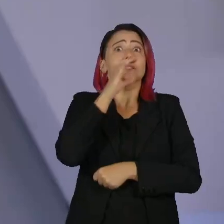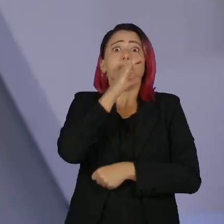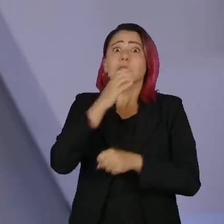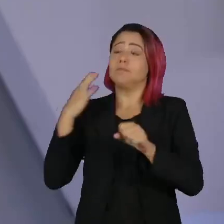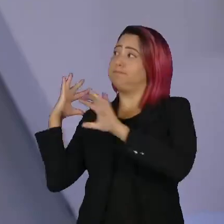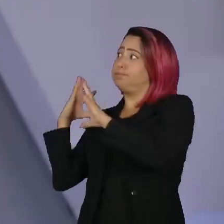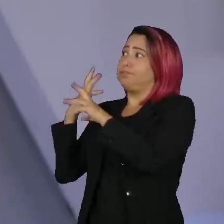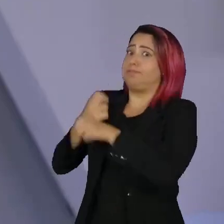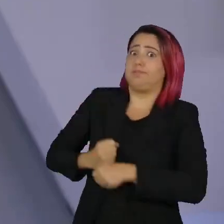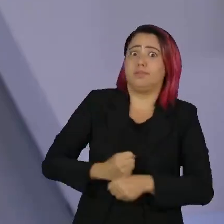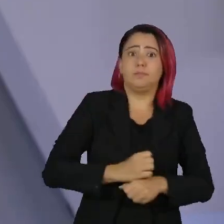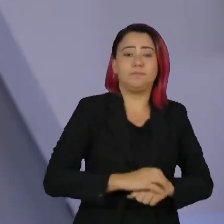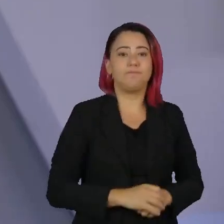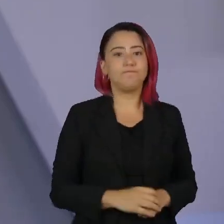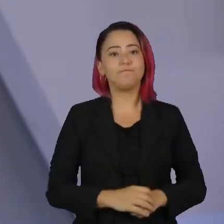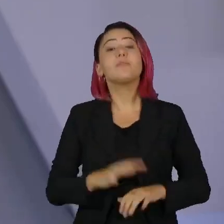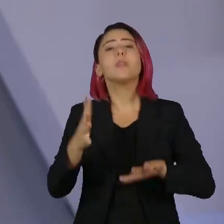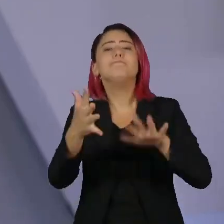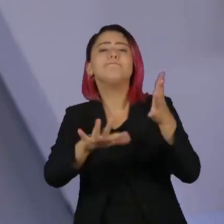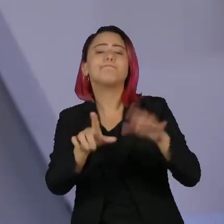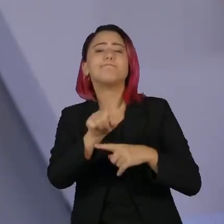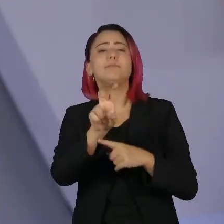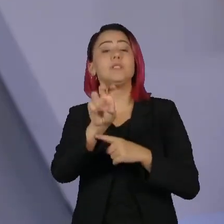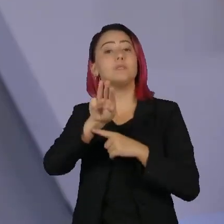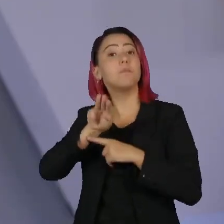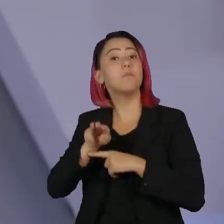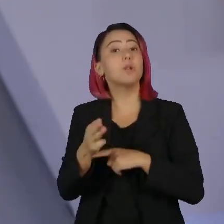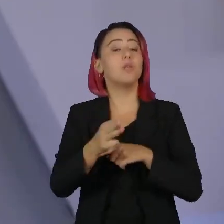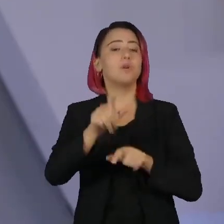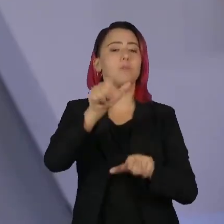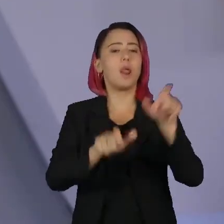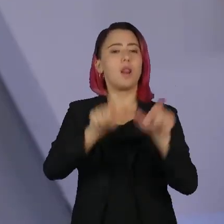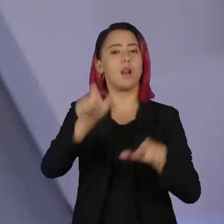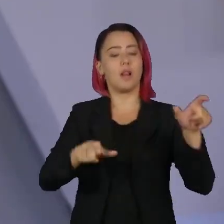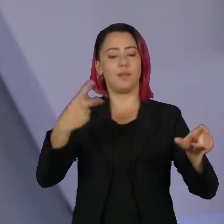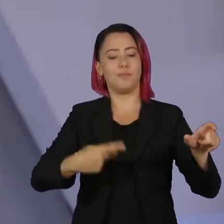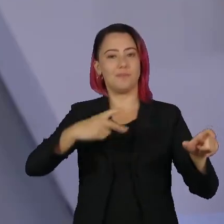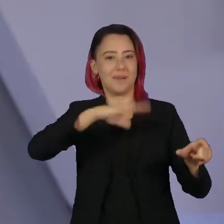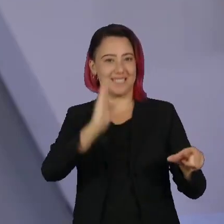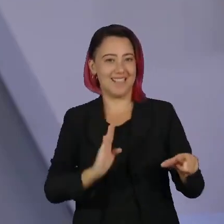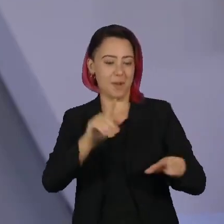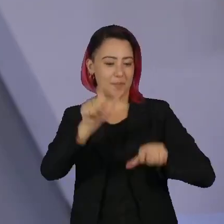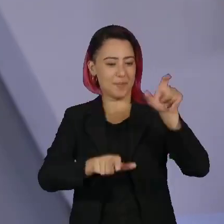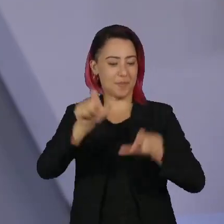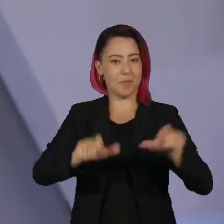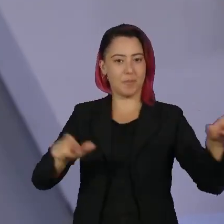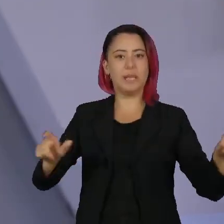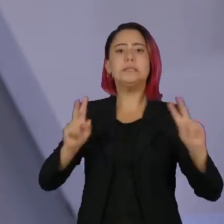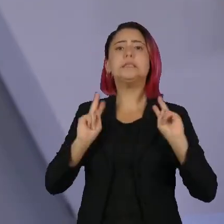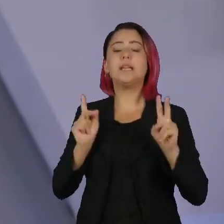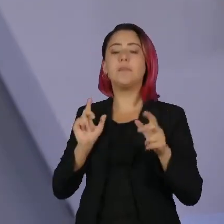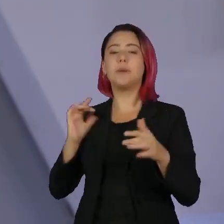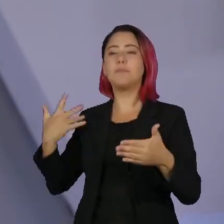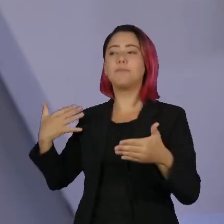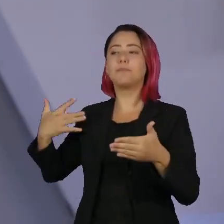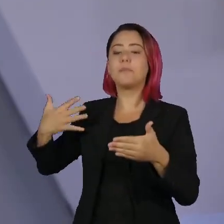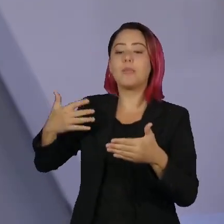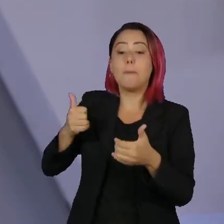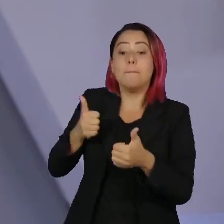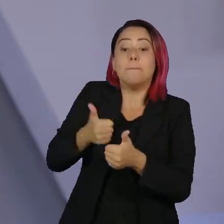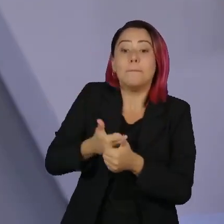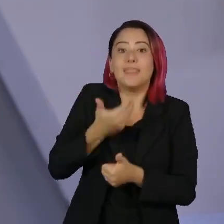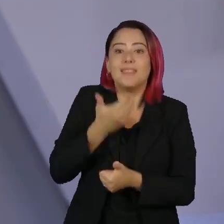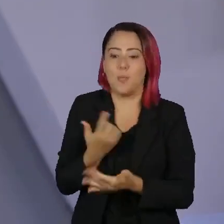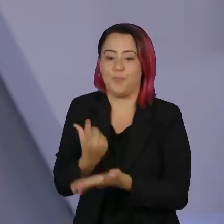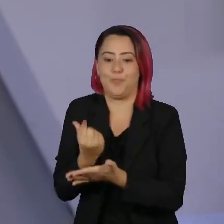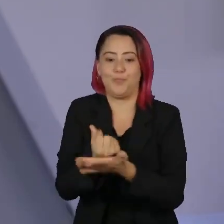Cerca de 15 milhões de brasileiros deixam as compras de Natal para esses últimos dias antes da festa. A